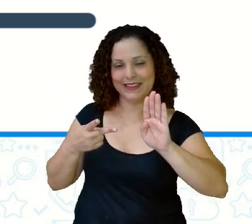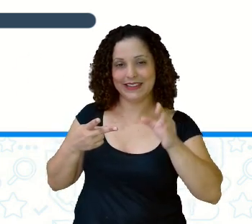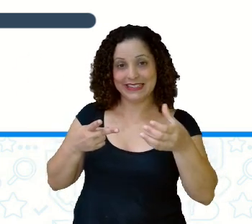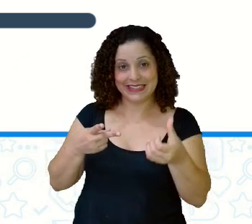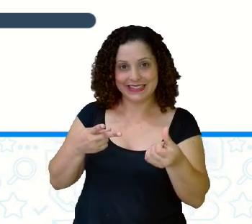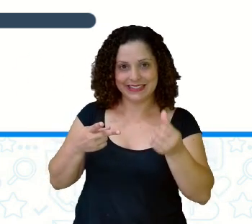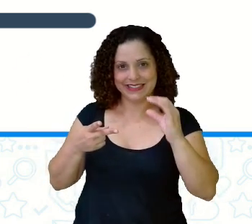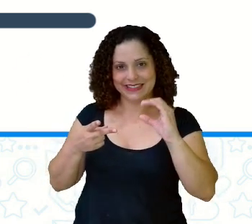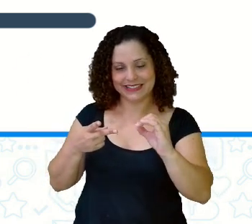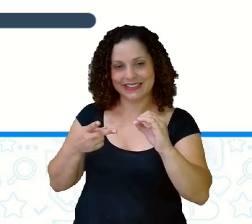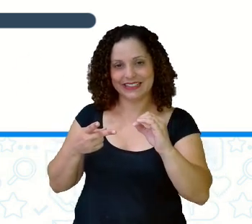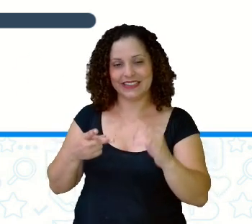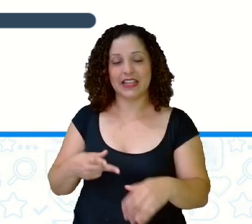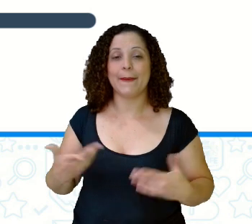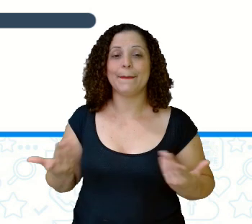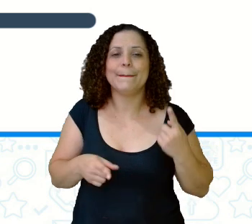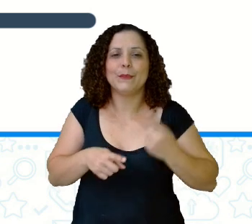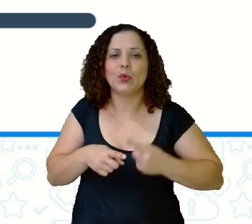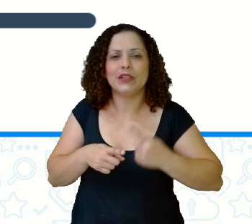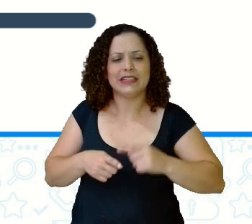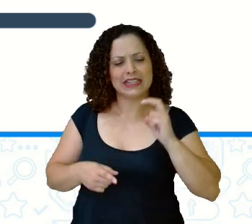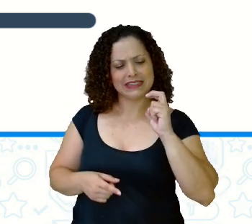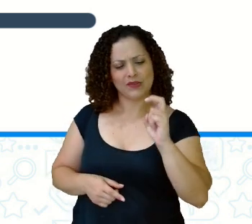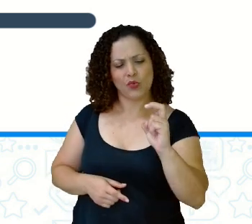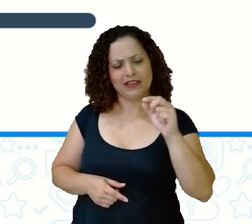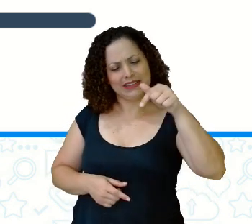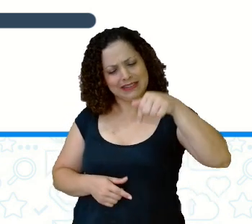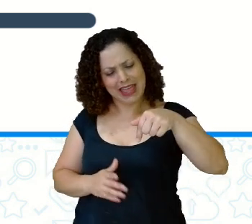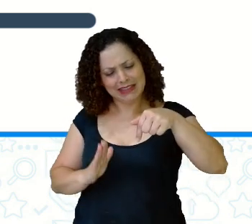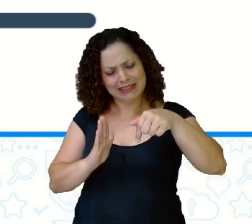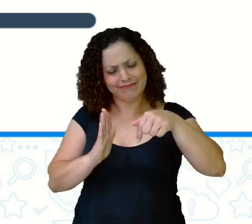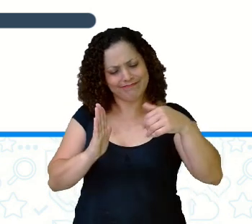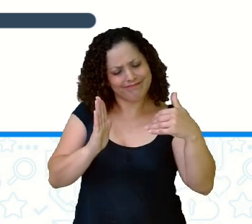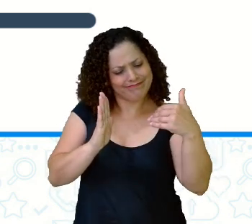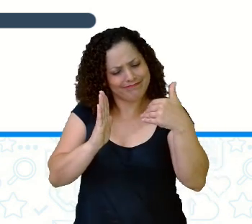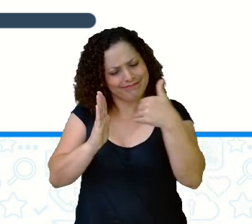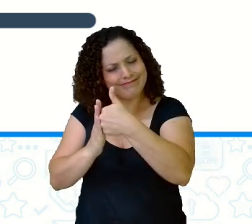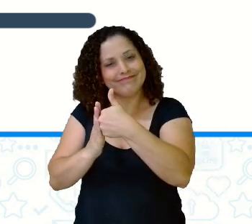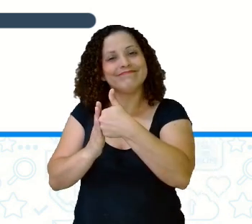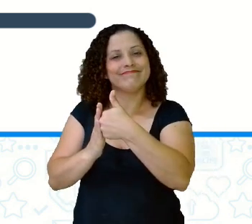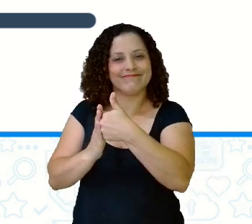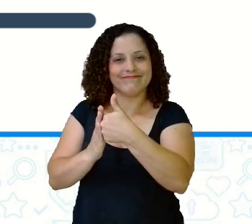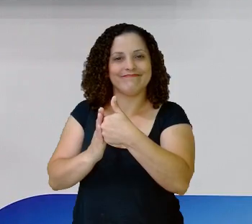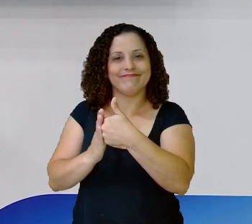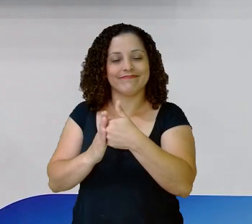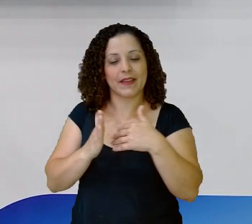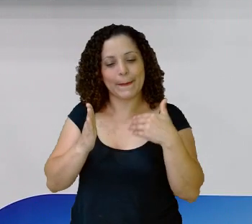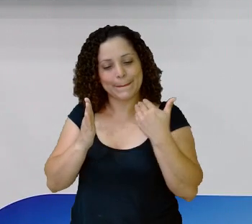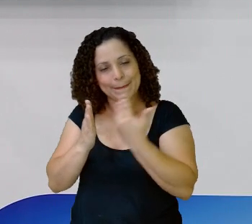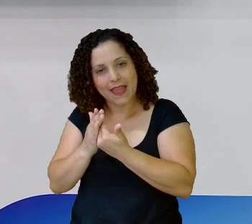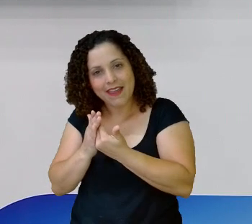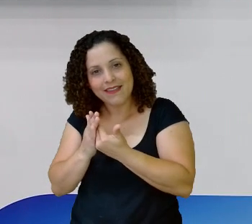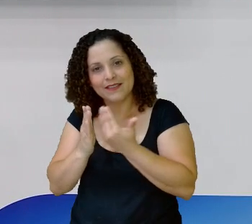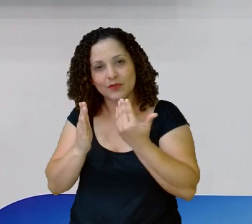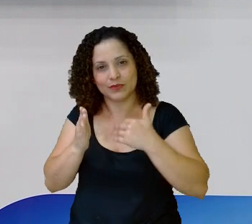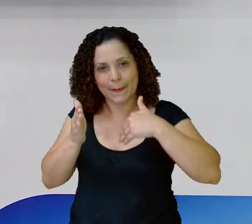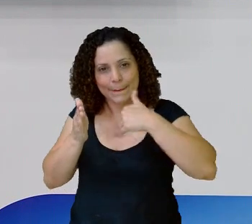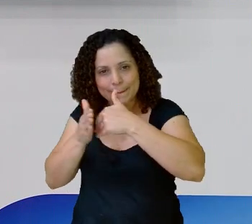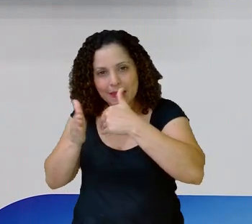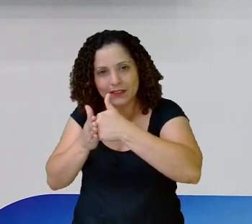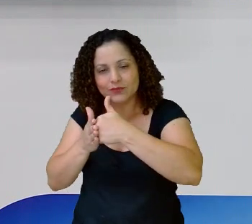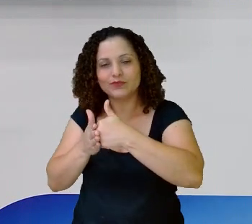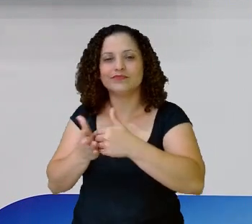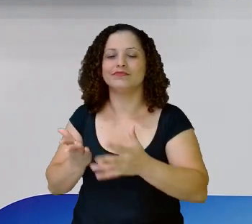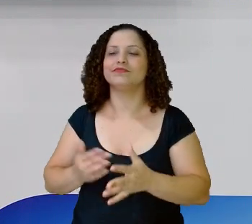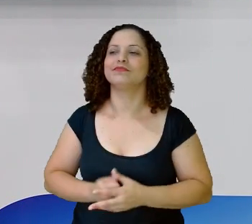Né? Olha 57 Está já Chegando Em 60 Então ele se aproxima De 60